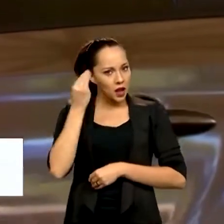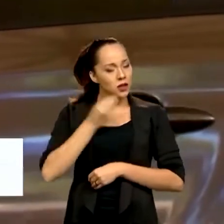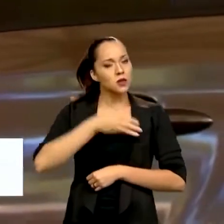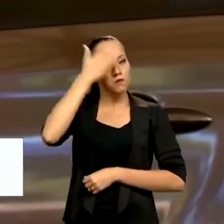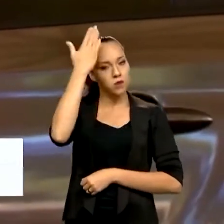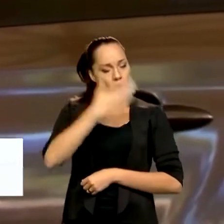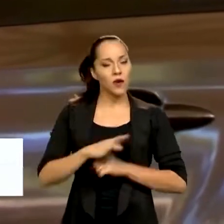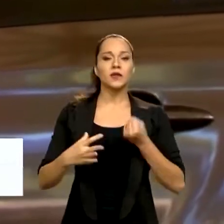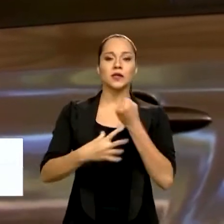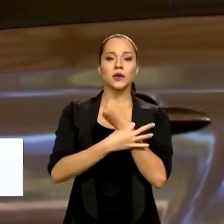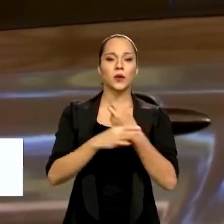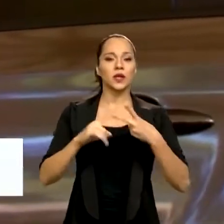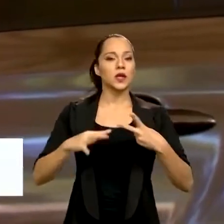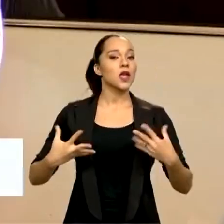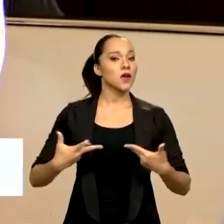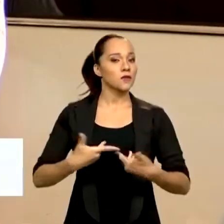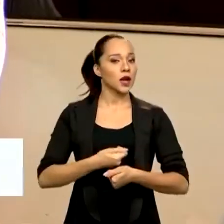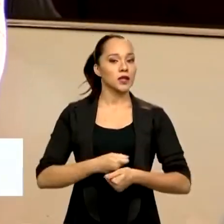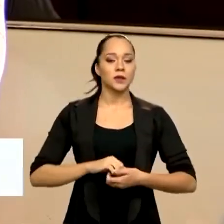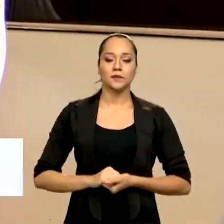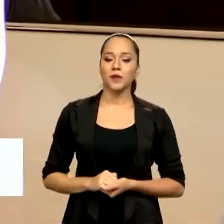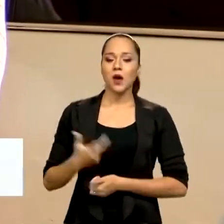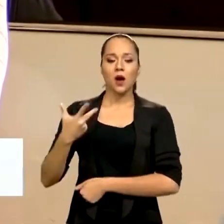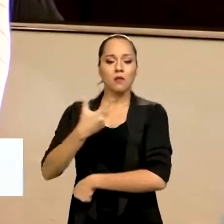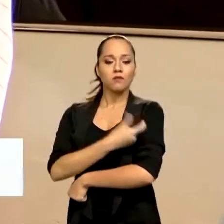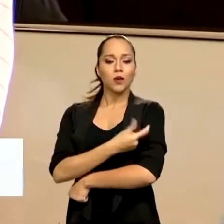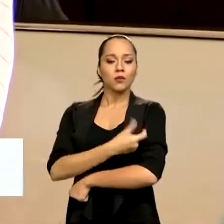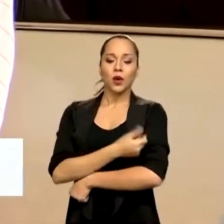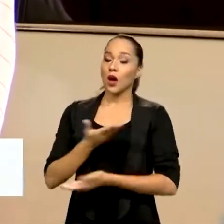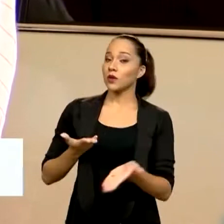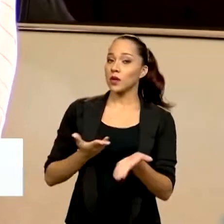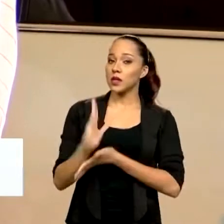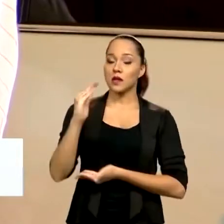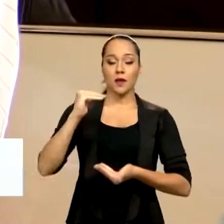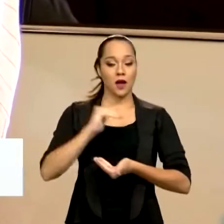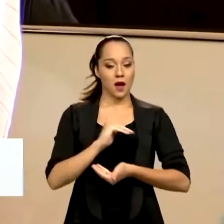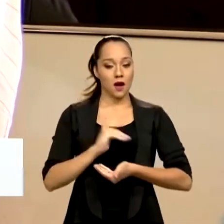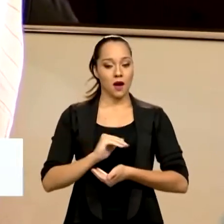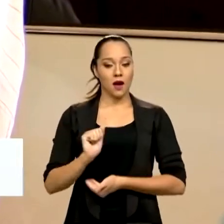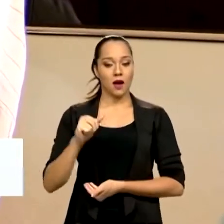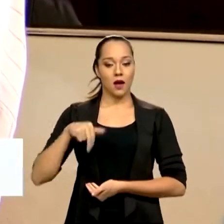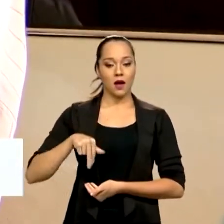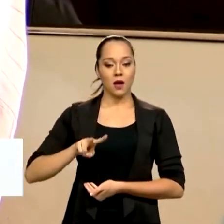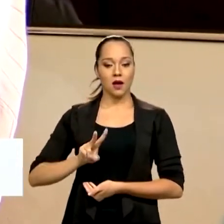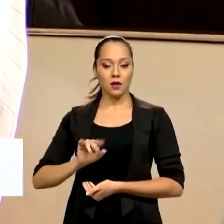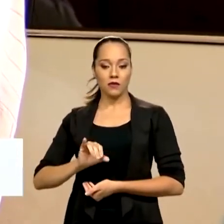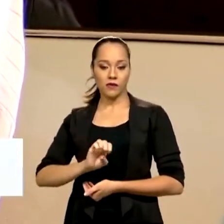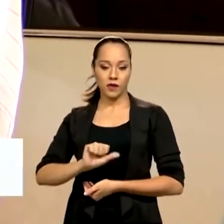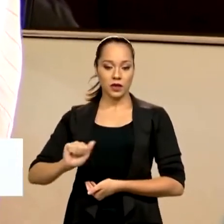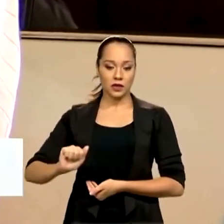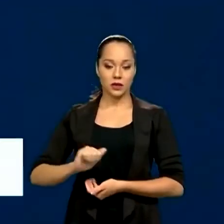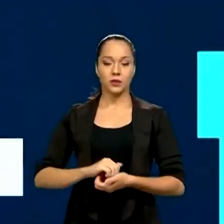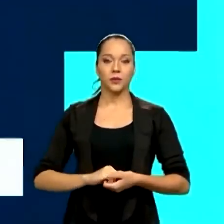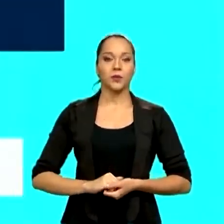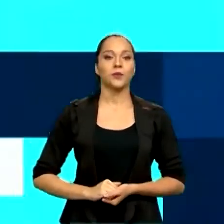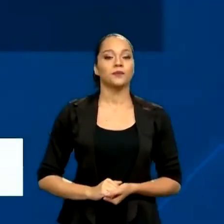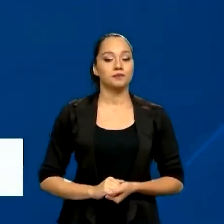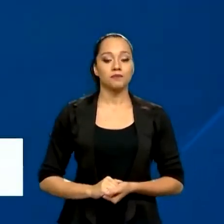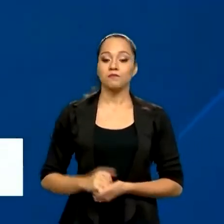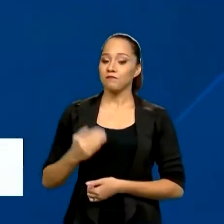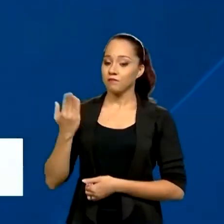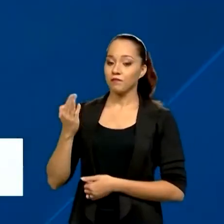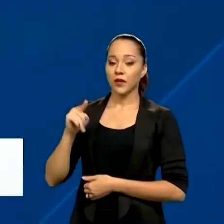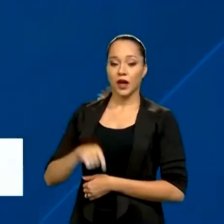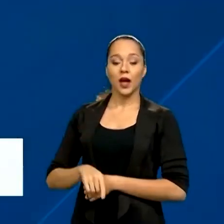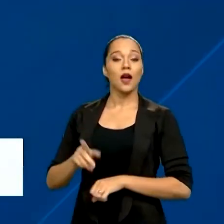comprovaram segurança e eficácia, com aplicações autorizadas pela Anvisa, a Agência Nacional de Vigilância Sanitária. Uma delas